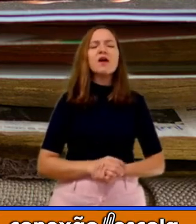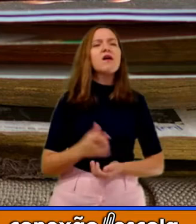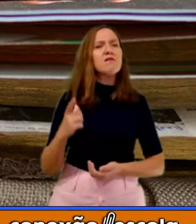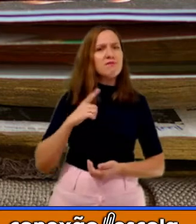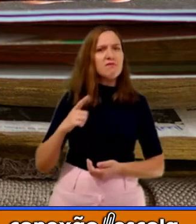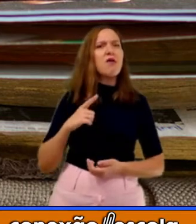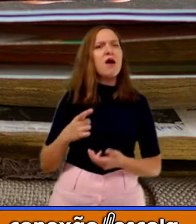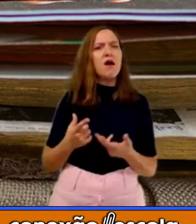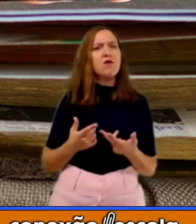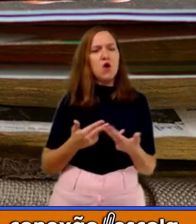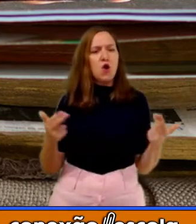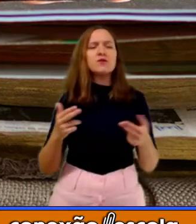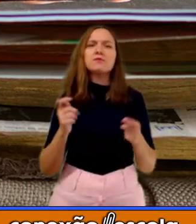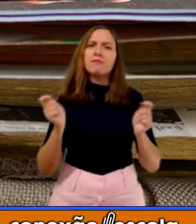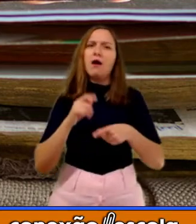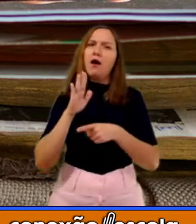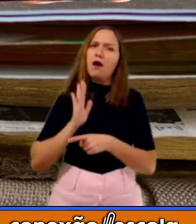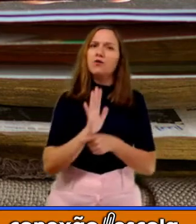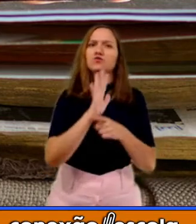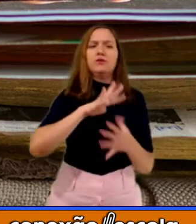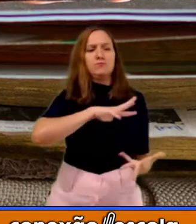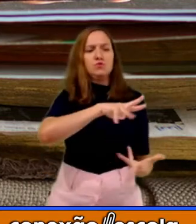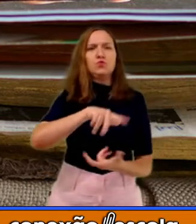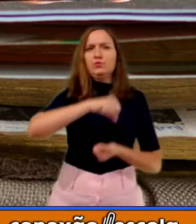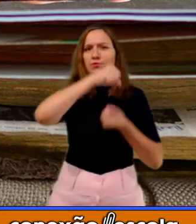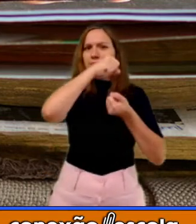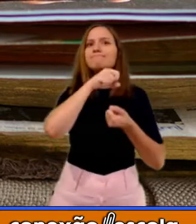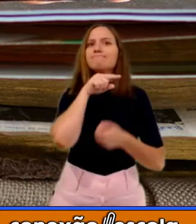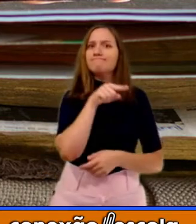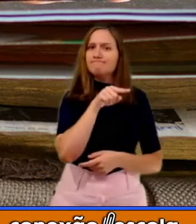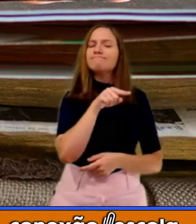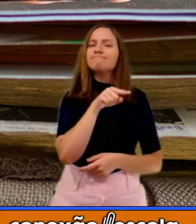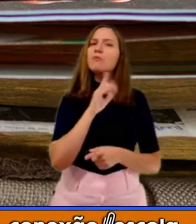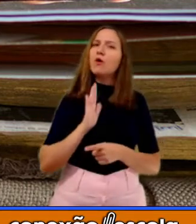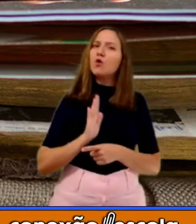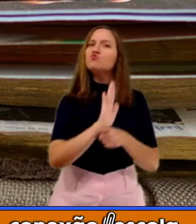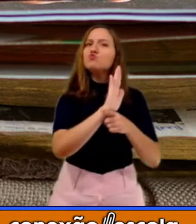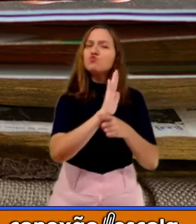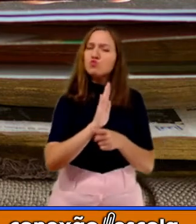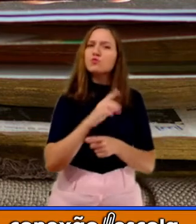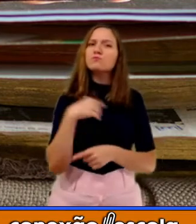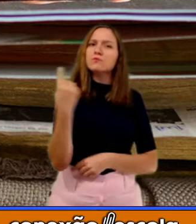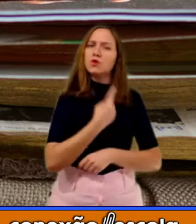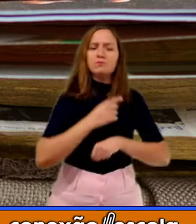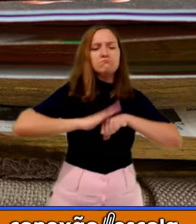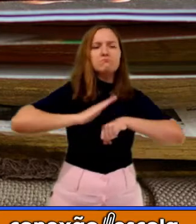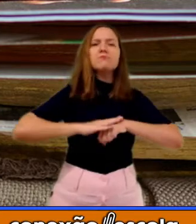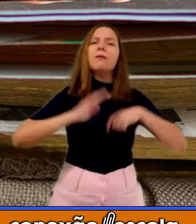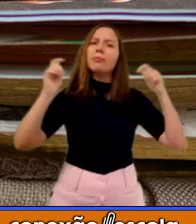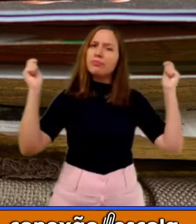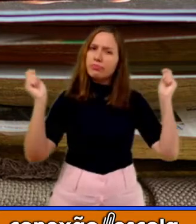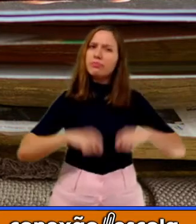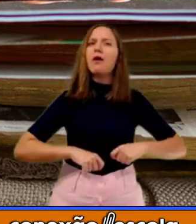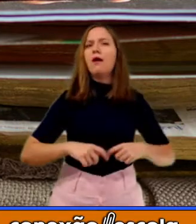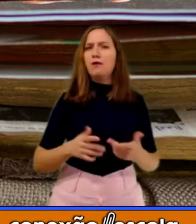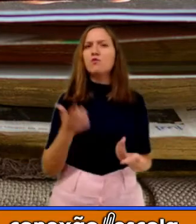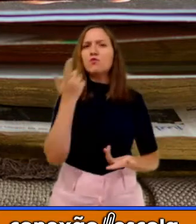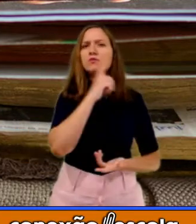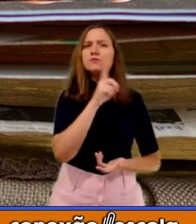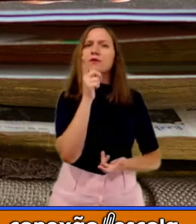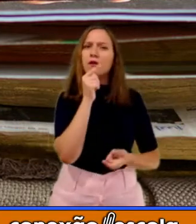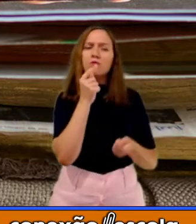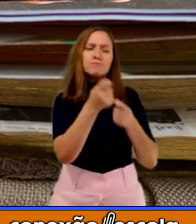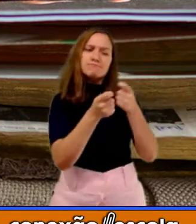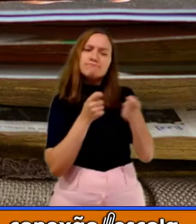sustentáveis. Essas atitudes, elas nos mostram que nós podemos sim economizar e